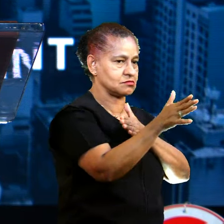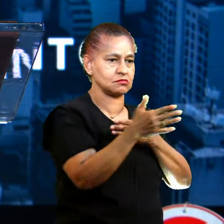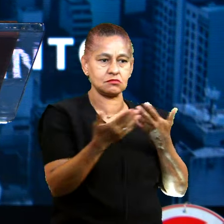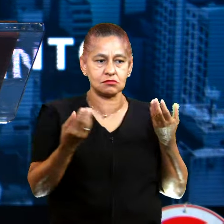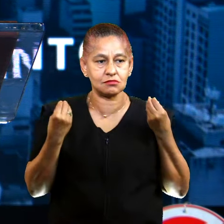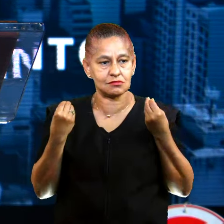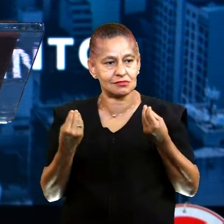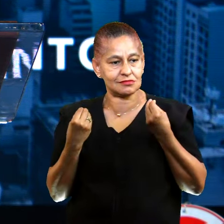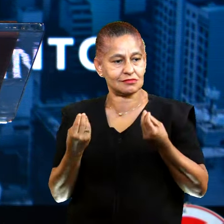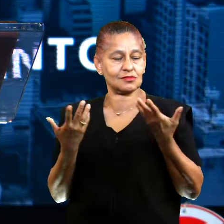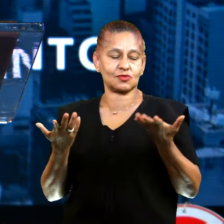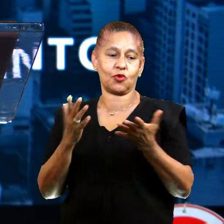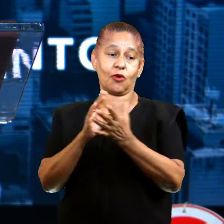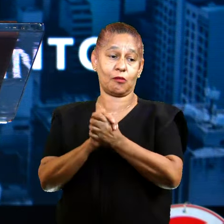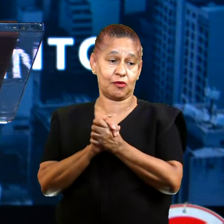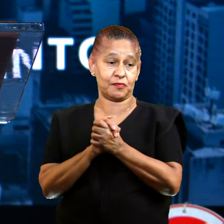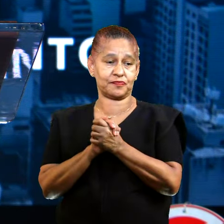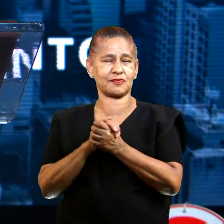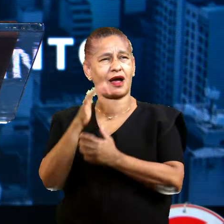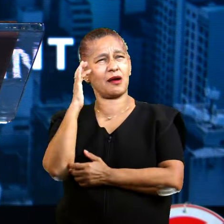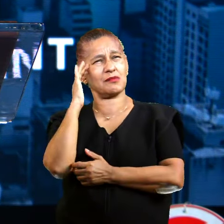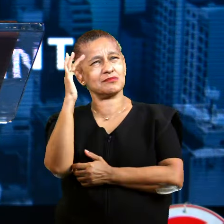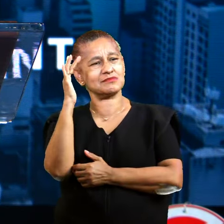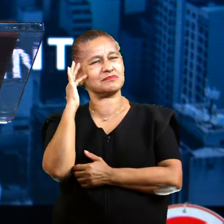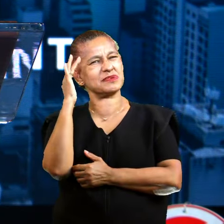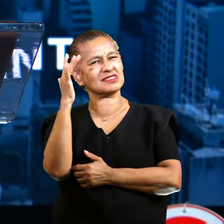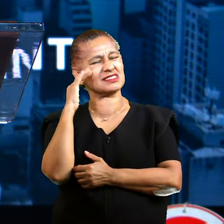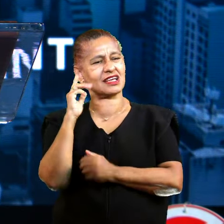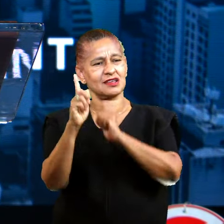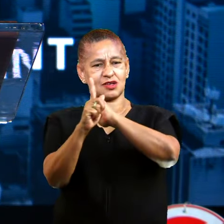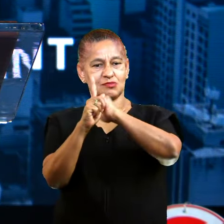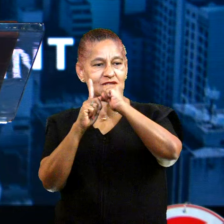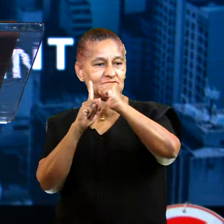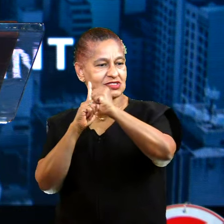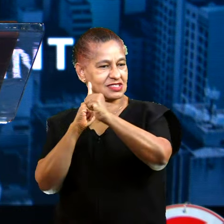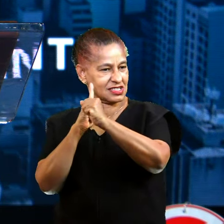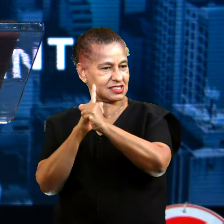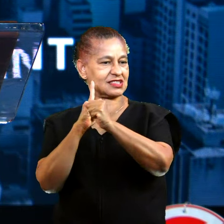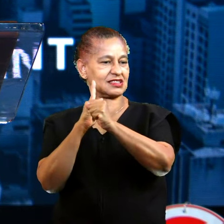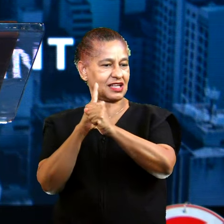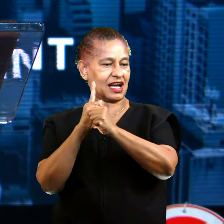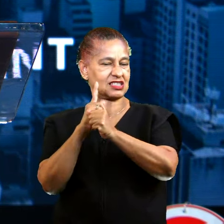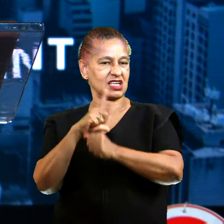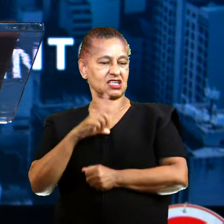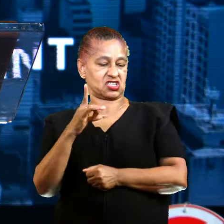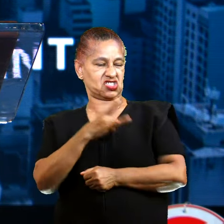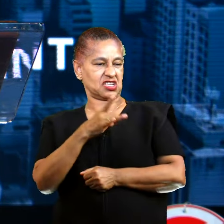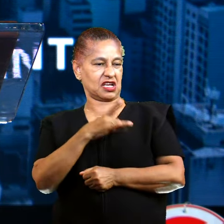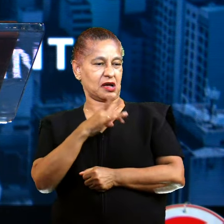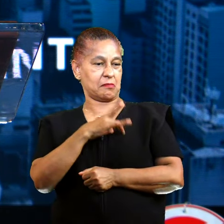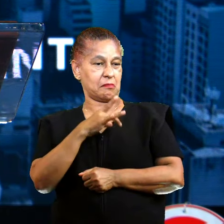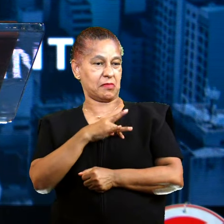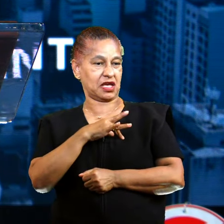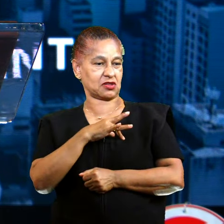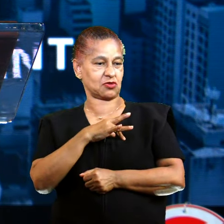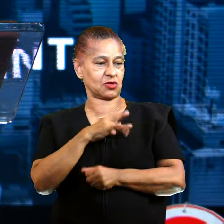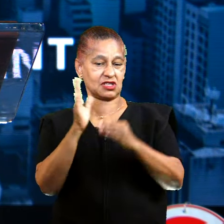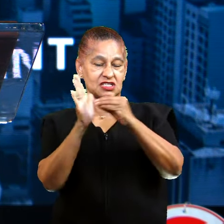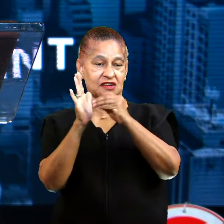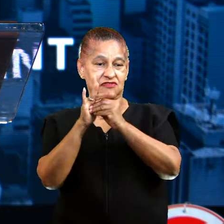Eu parei para pensar nisso. Uma sociedade que temia mais a sanidade do que a insanidade.